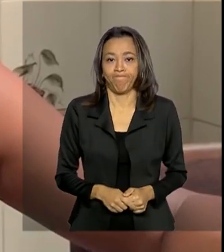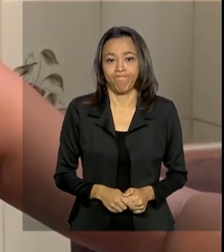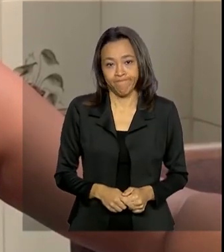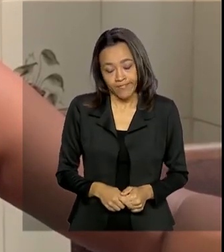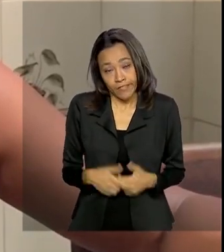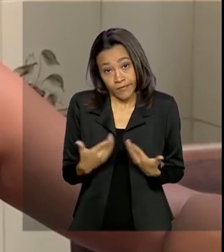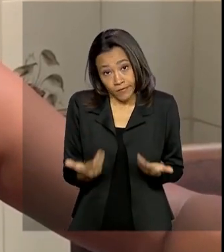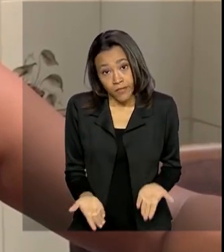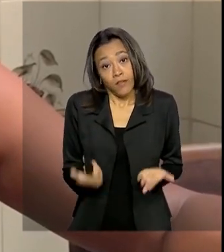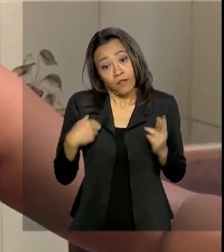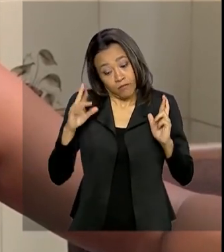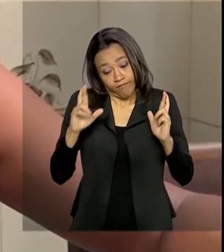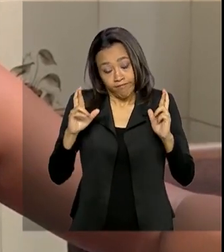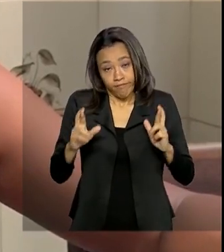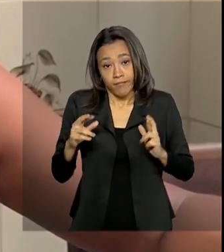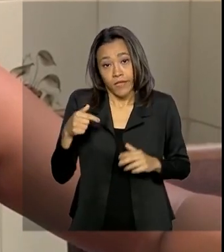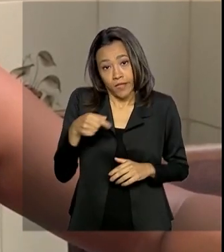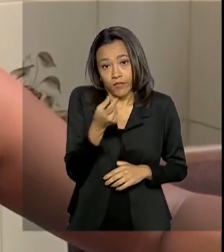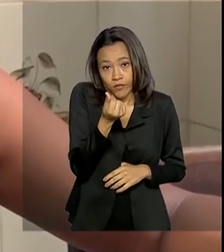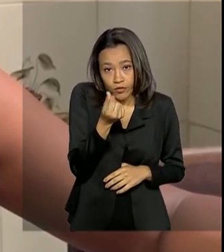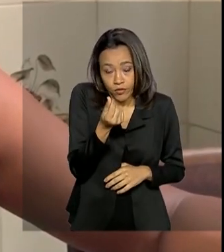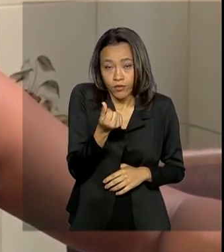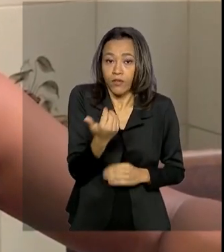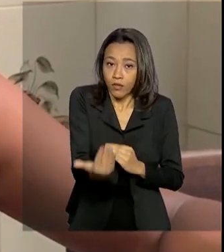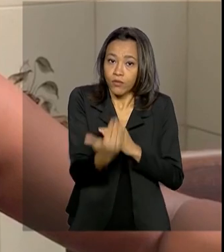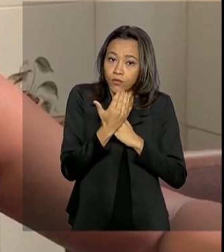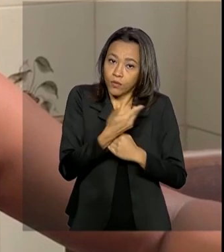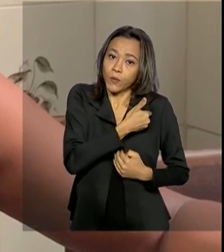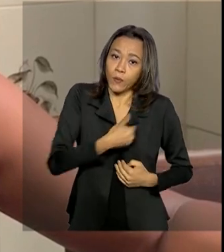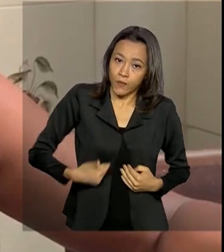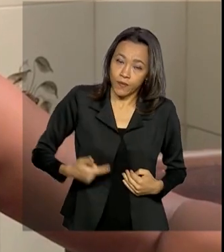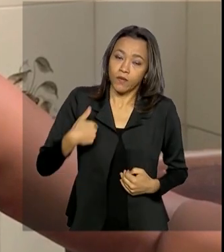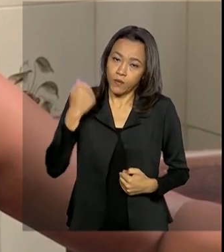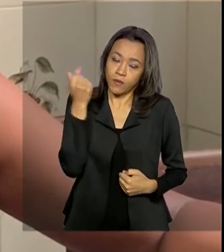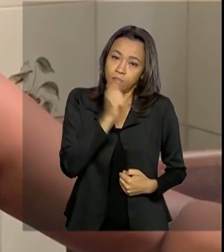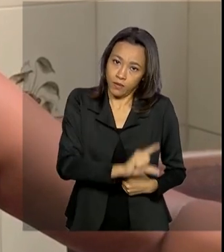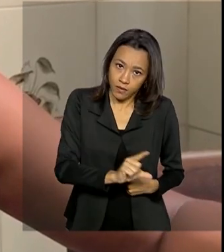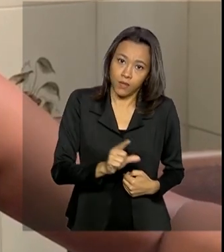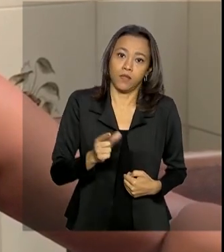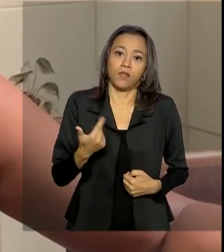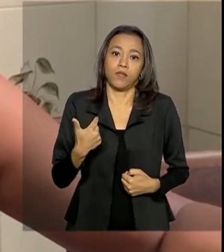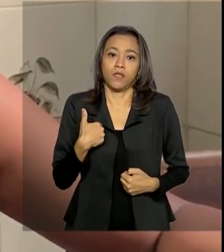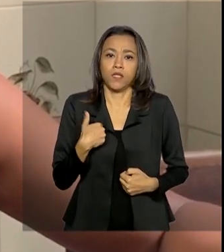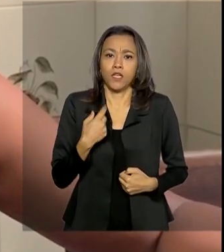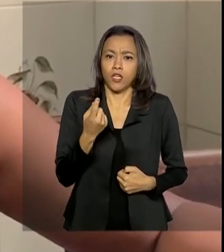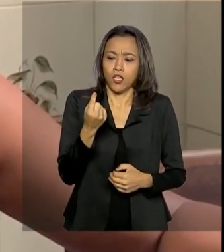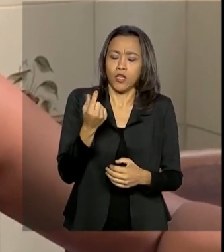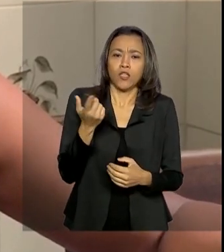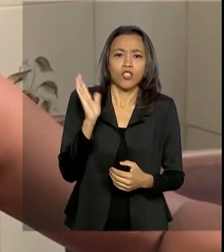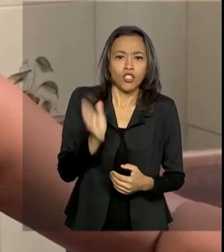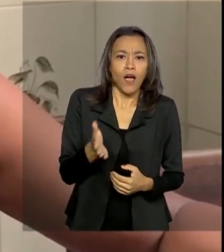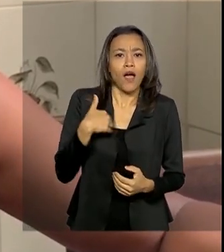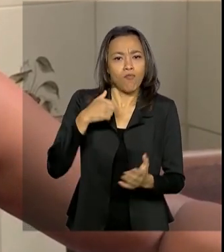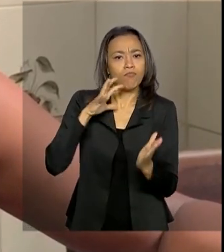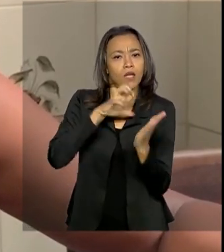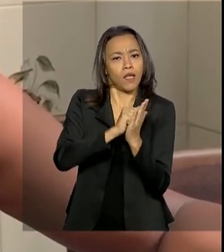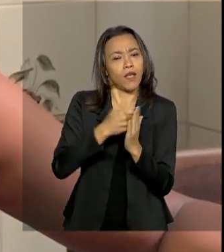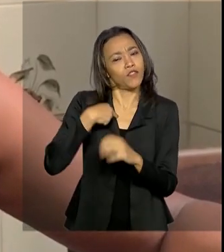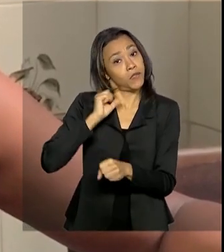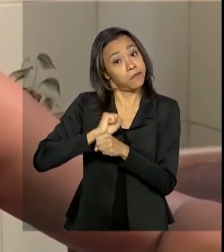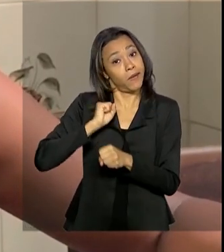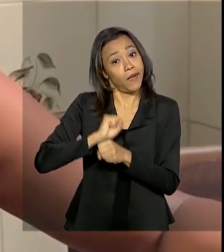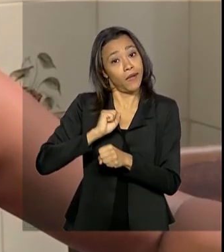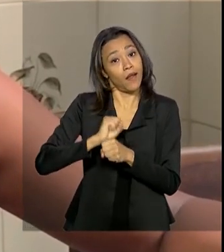Estou contando que essa ajuda do governo eu vou conseguir cair na minha conta, já me cadastrei, vou esperar,